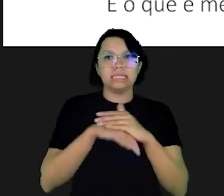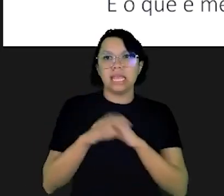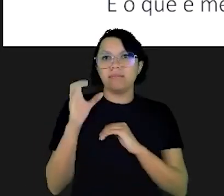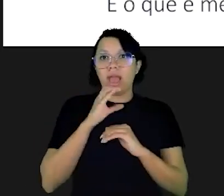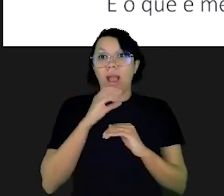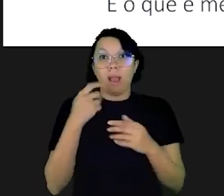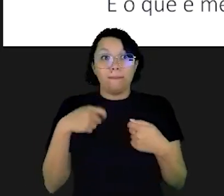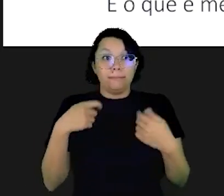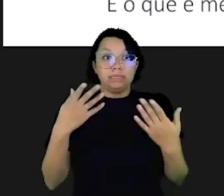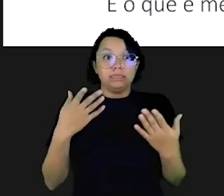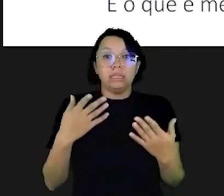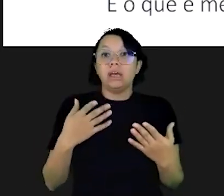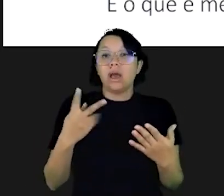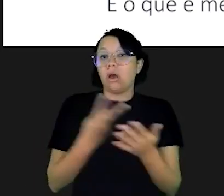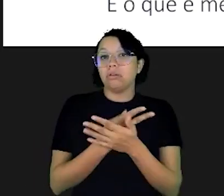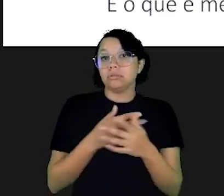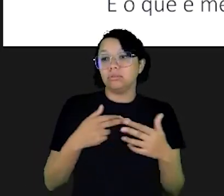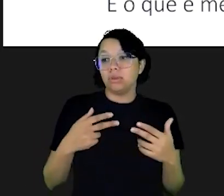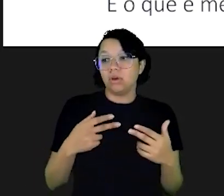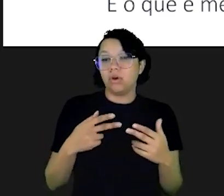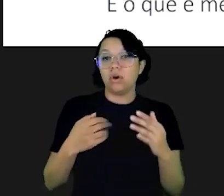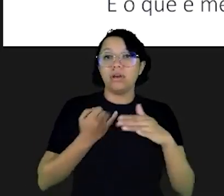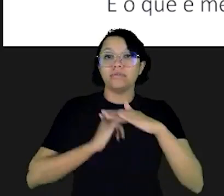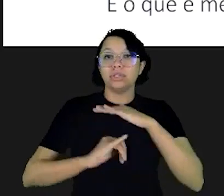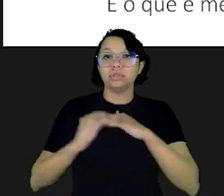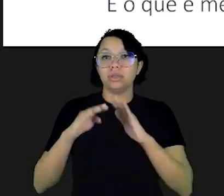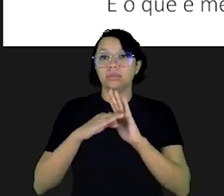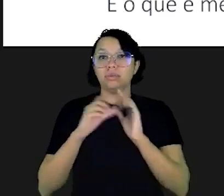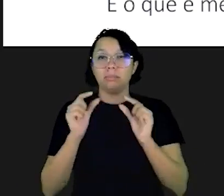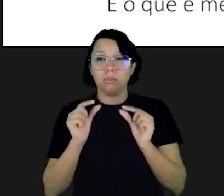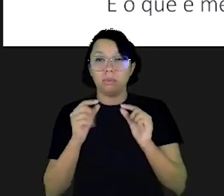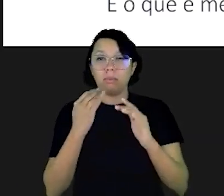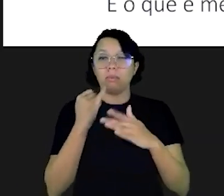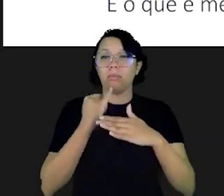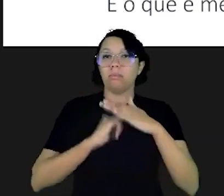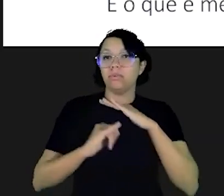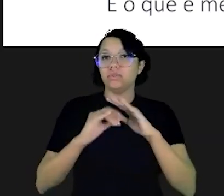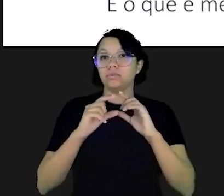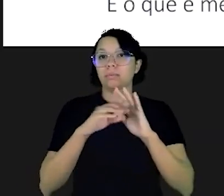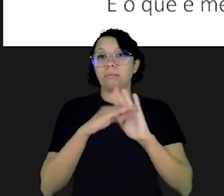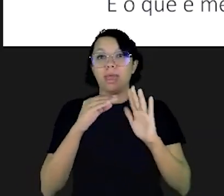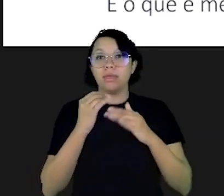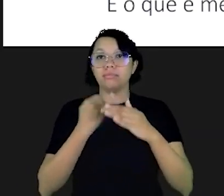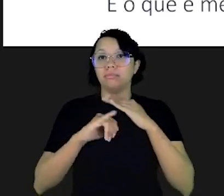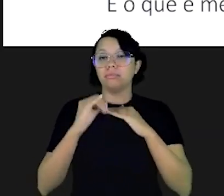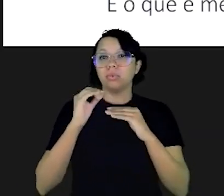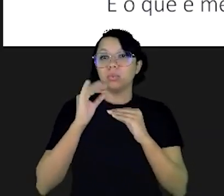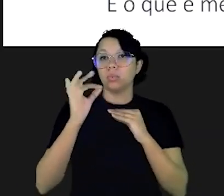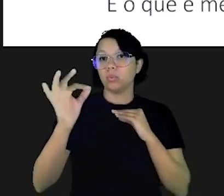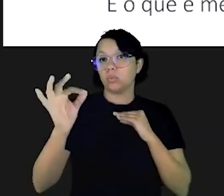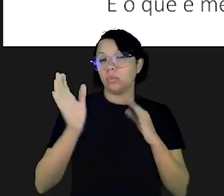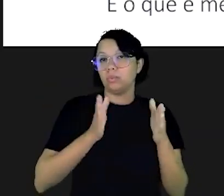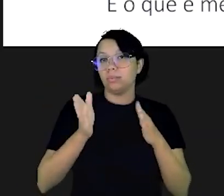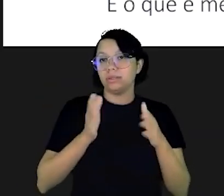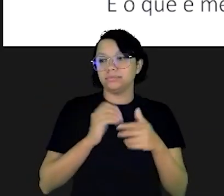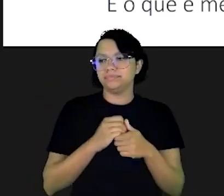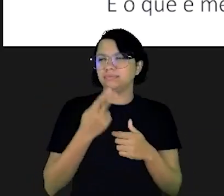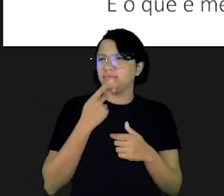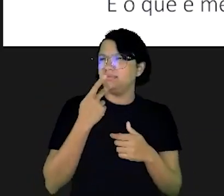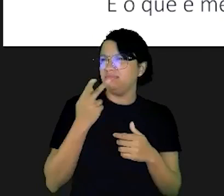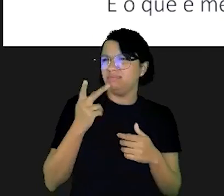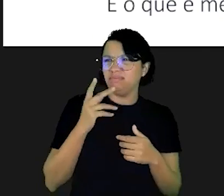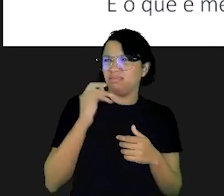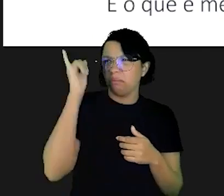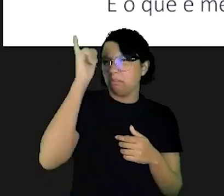você não vai ter sua reserva de emergência você não vai ter os seus investimentos para médio e longo prazo assegurados agora ah